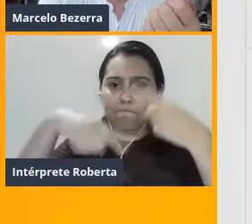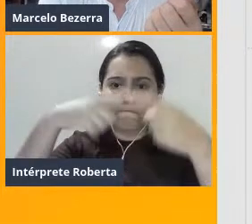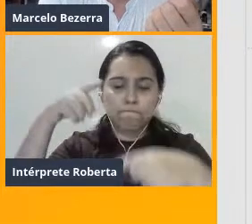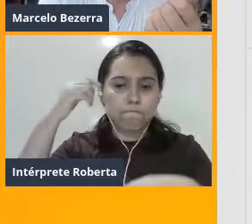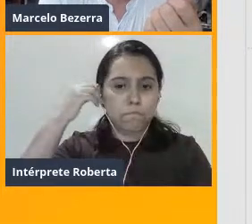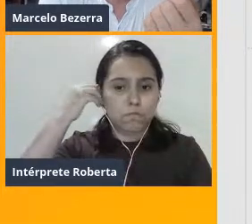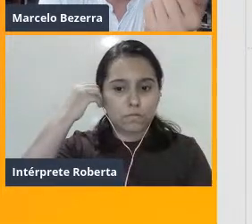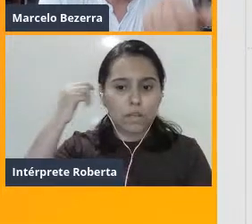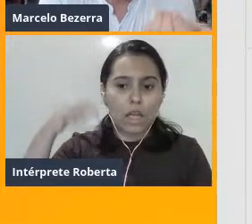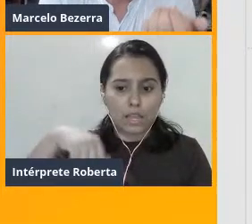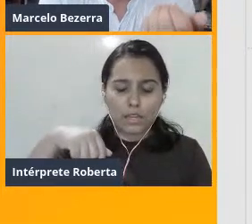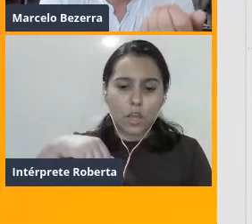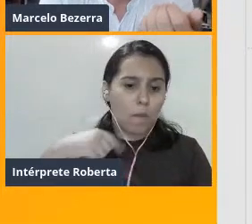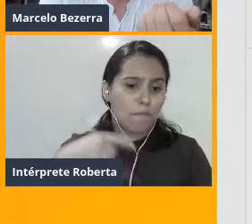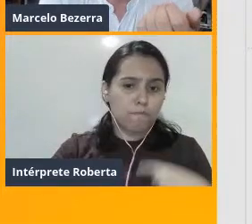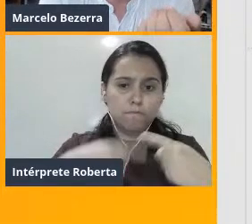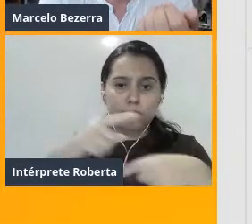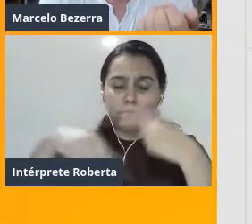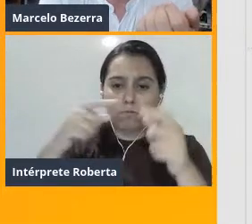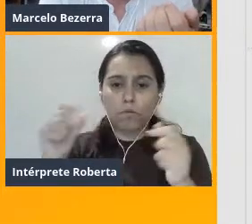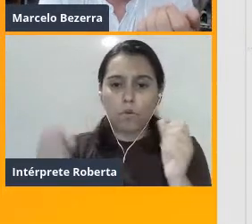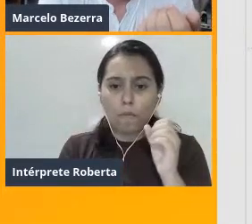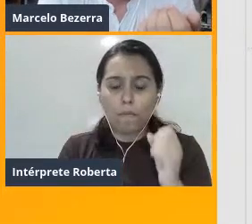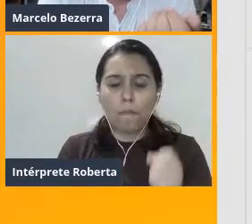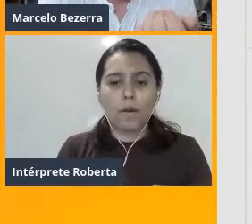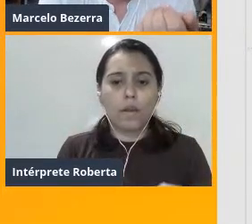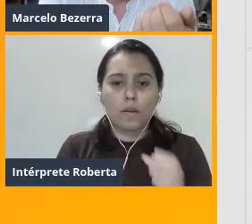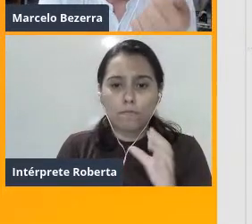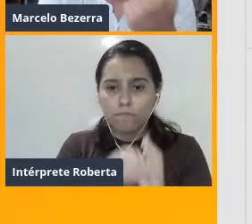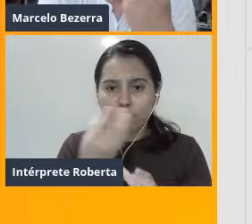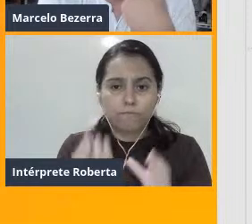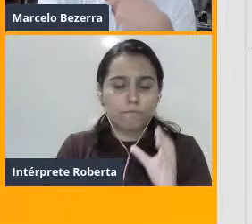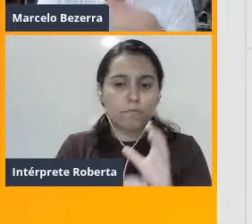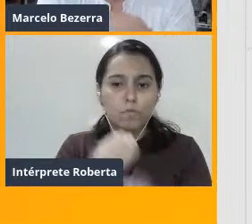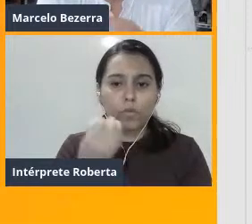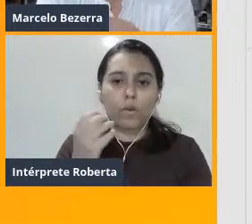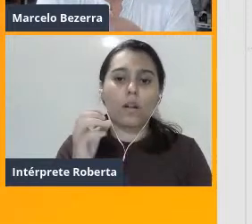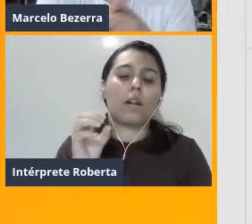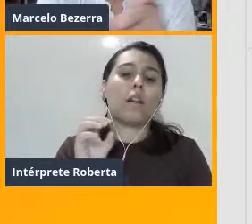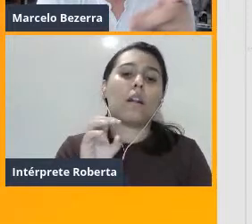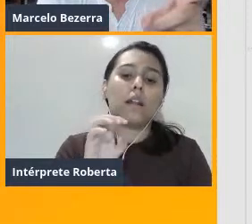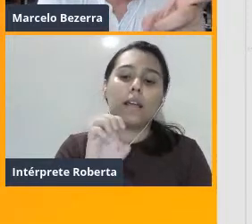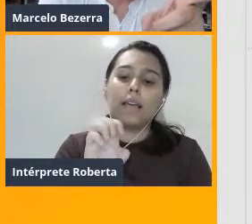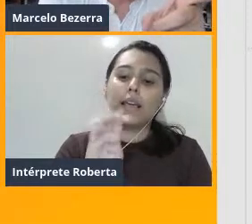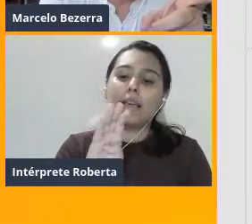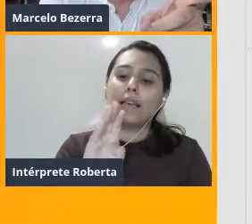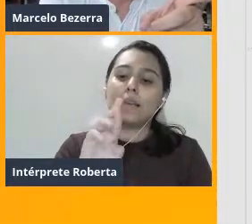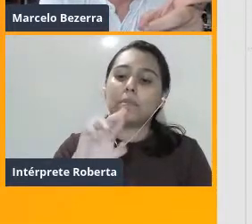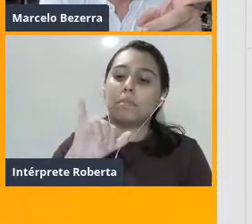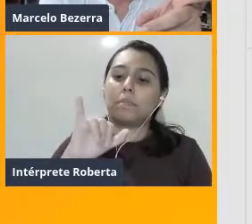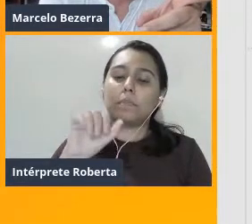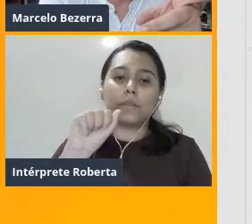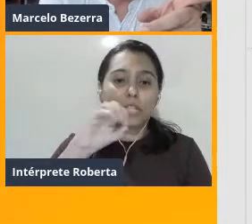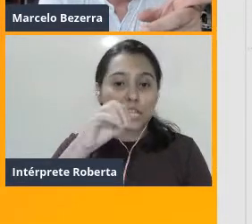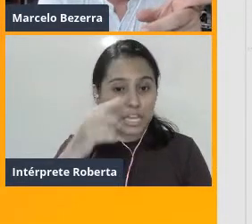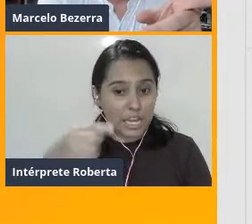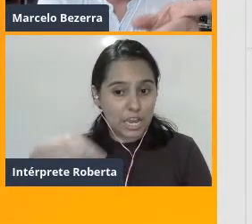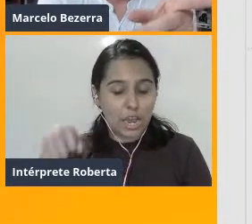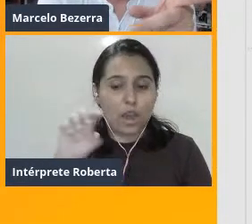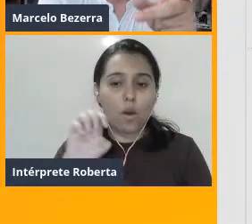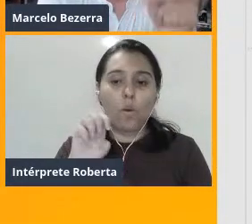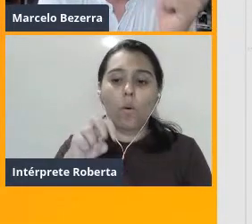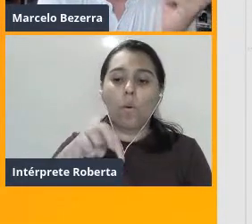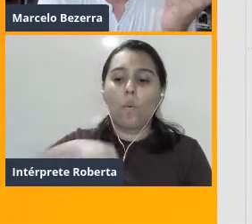embriões in vitro do mundo, em bovinos. E aí vem o retorno novamente para a medicina humana.